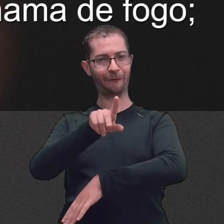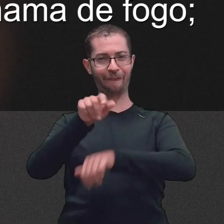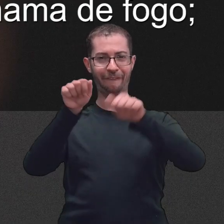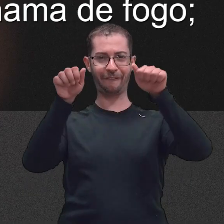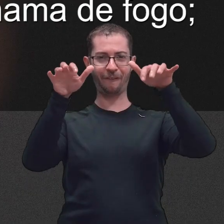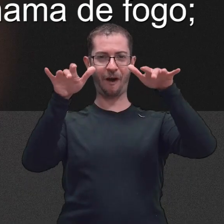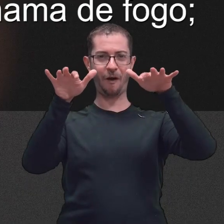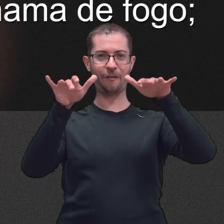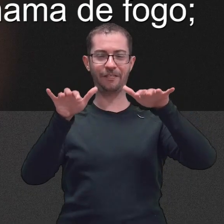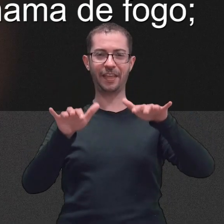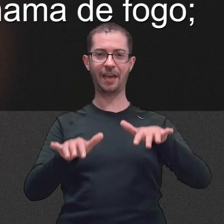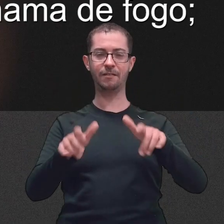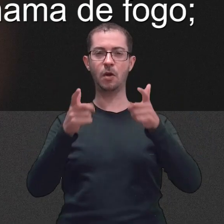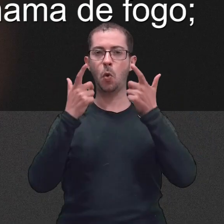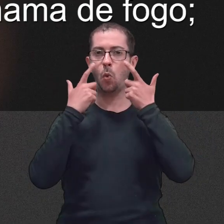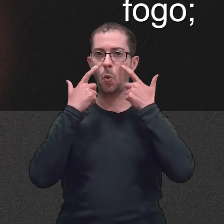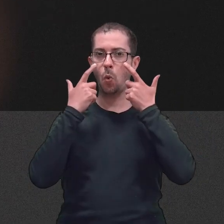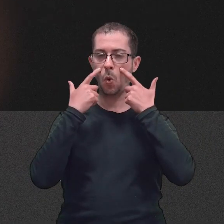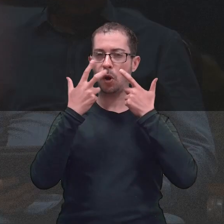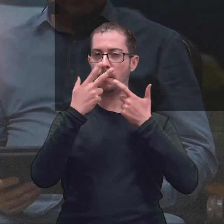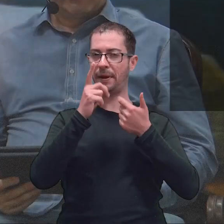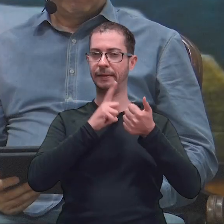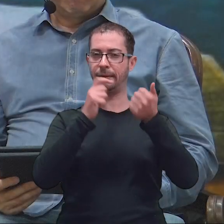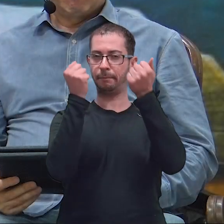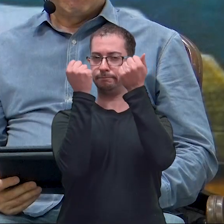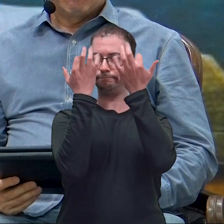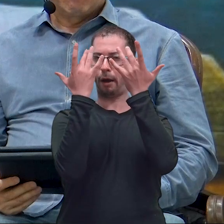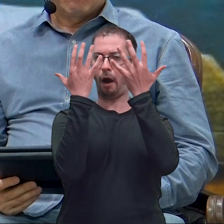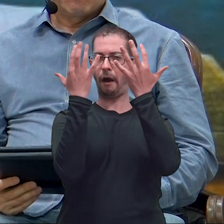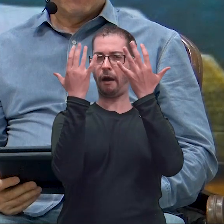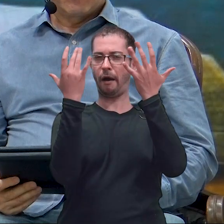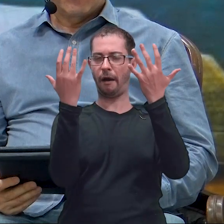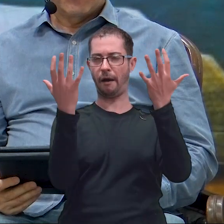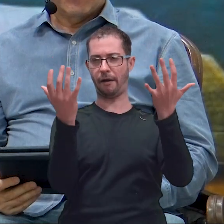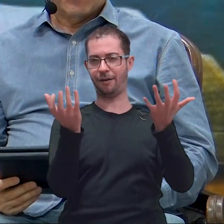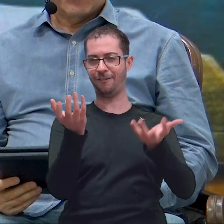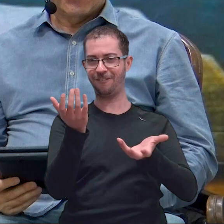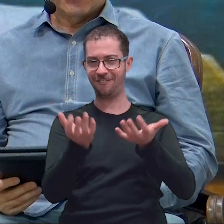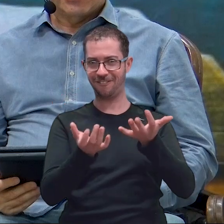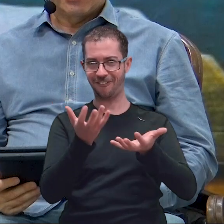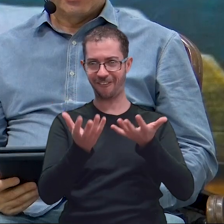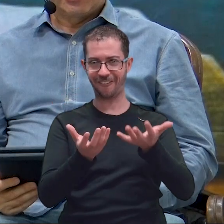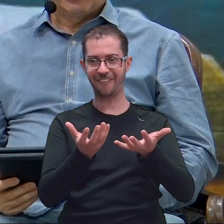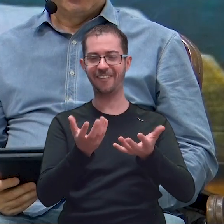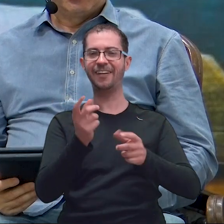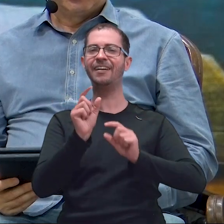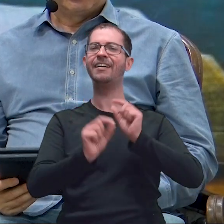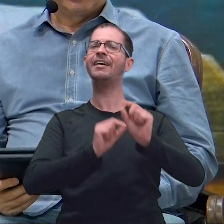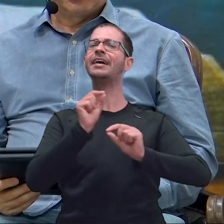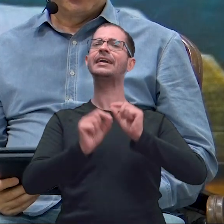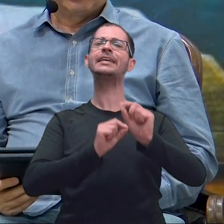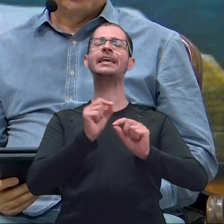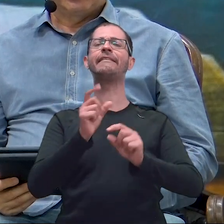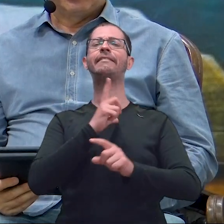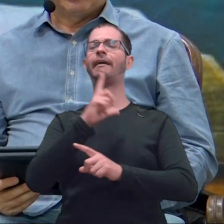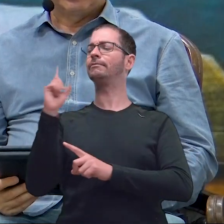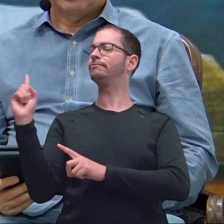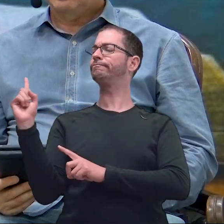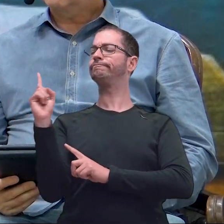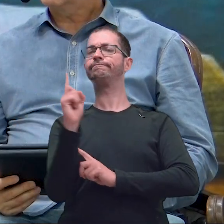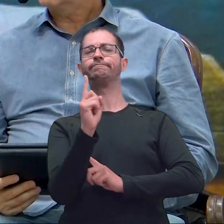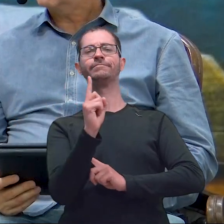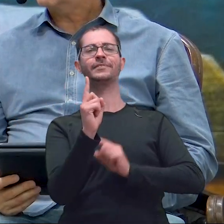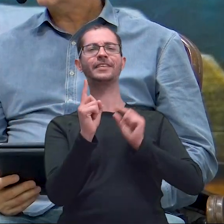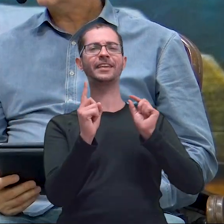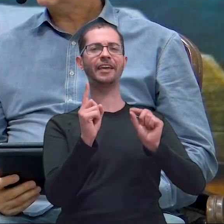olhos, como chama de fogo. Isso. Olha aí. Quem é que está andando? Aqui depois tem a descrição